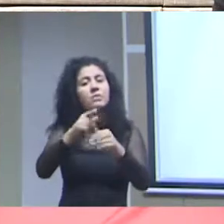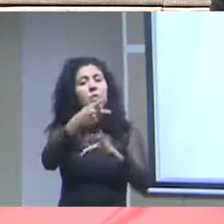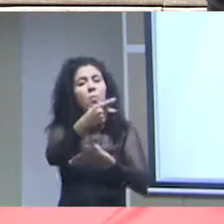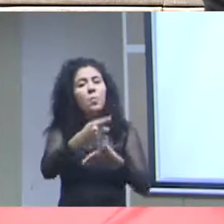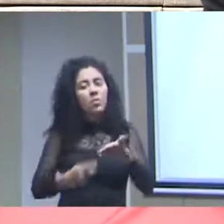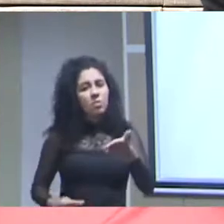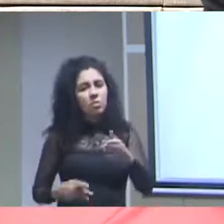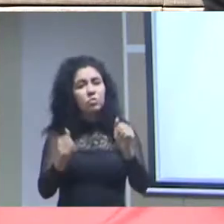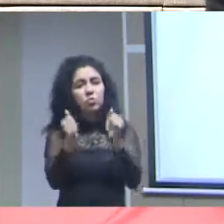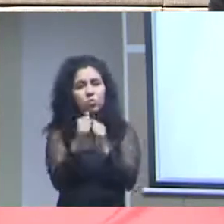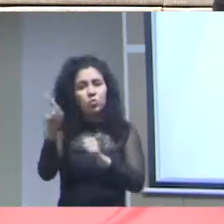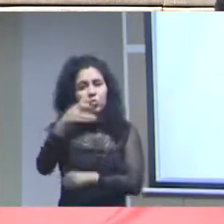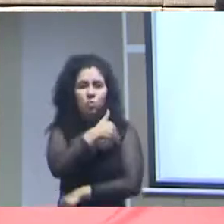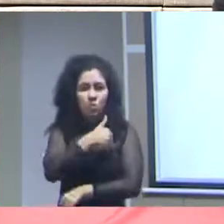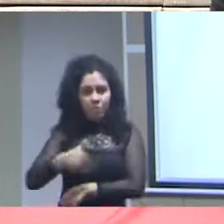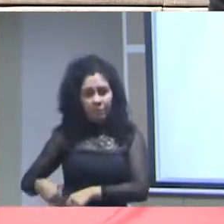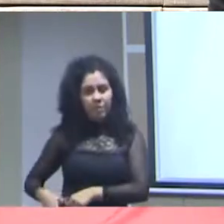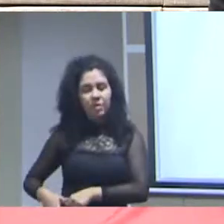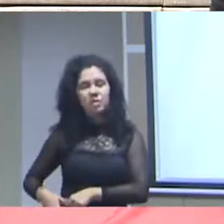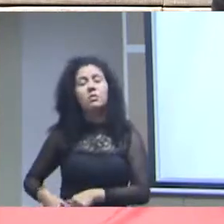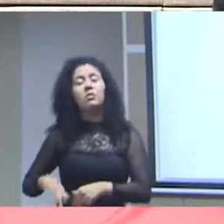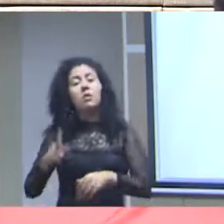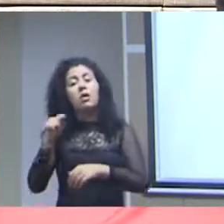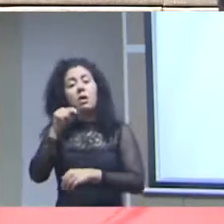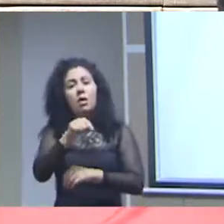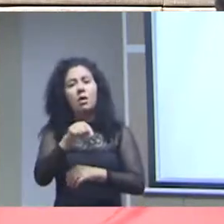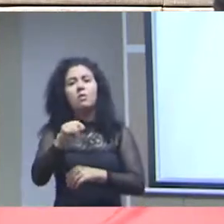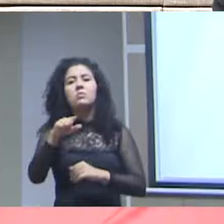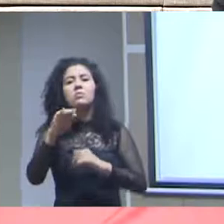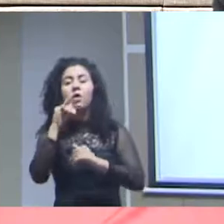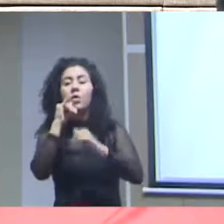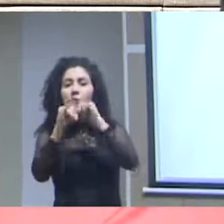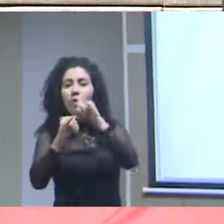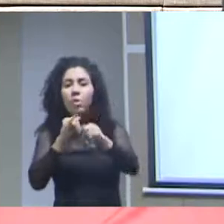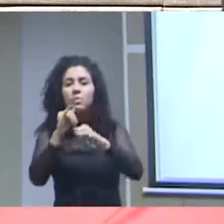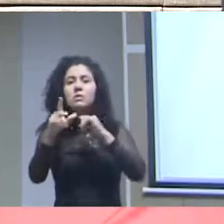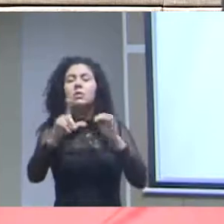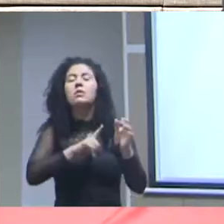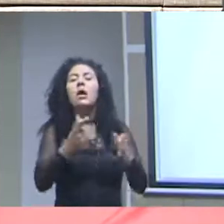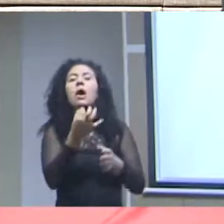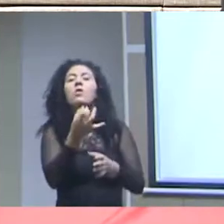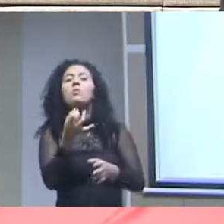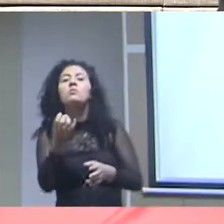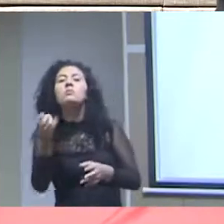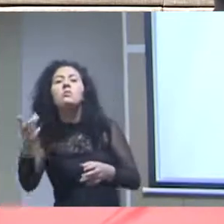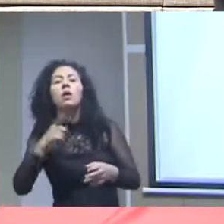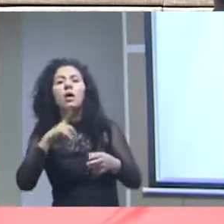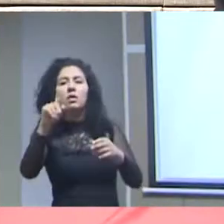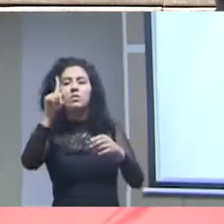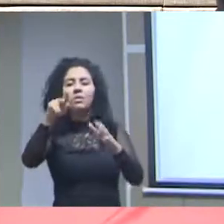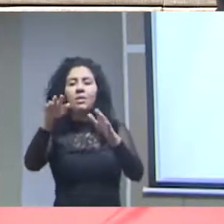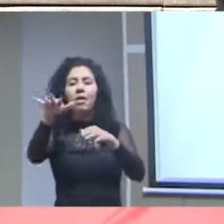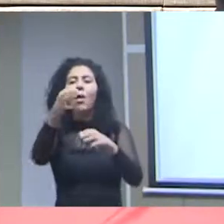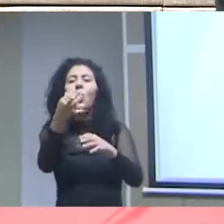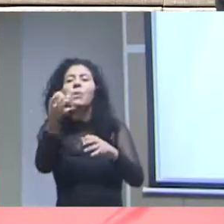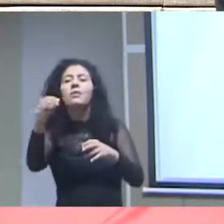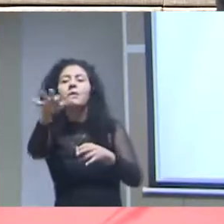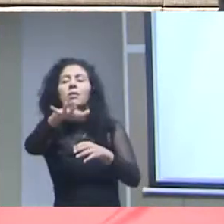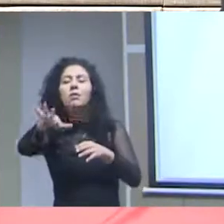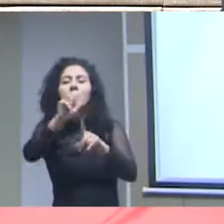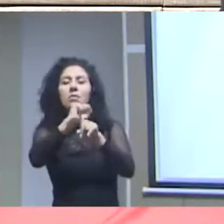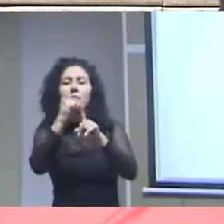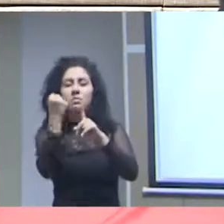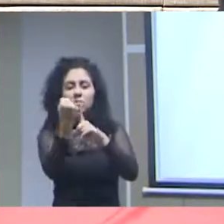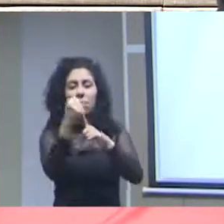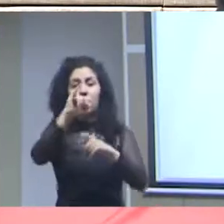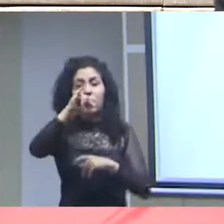e essas informações então passam a compor o banco de dados que é publicado para a sociedade o IPEA não apenas compila